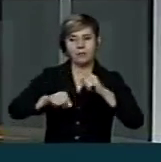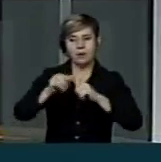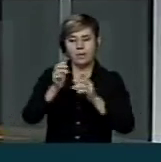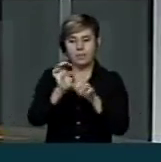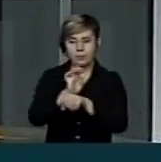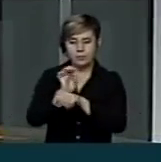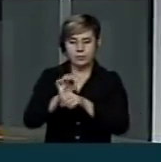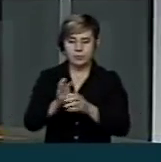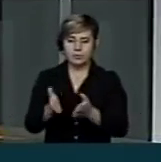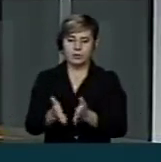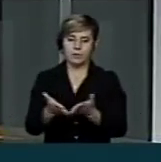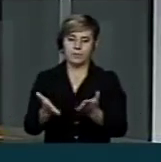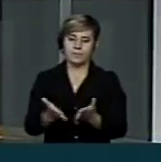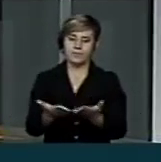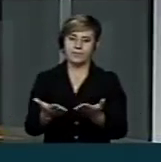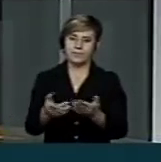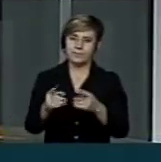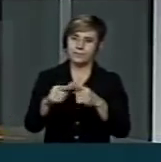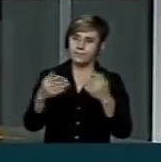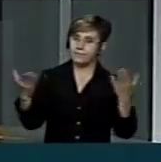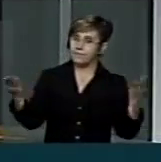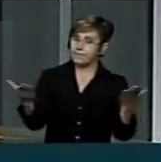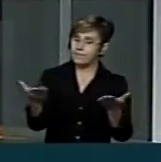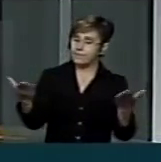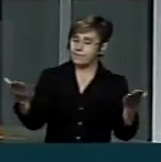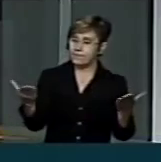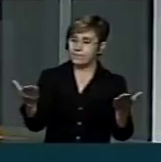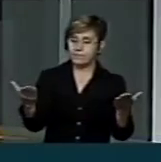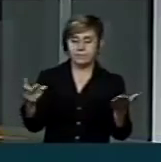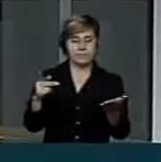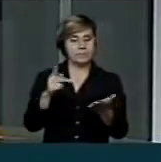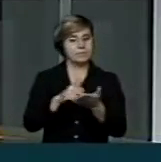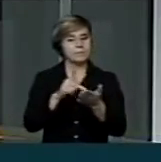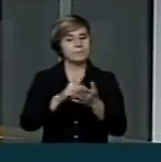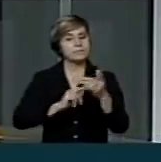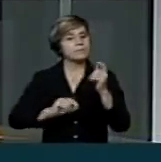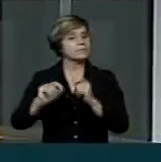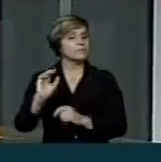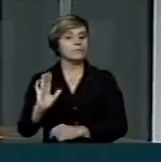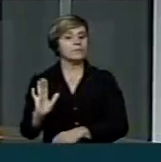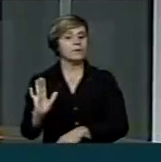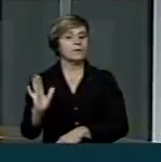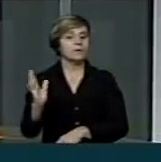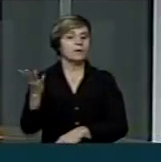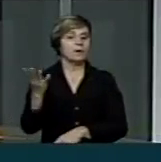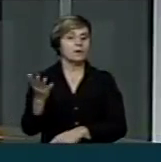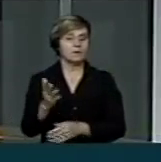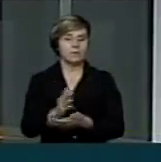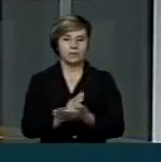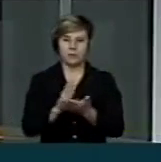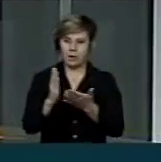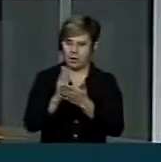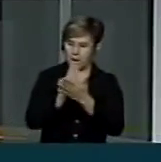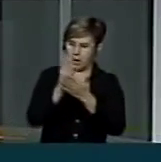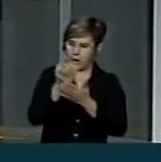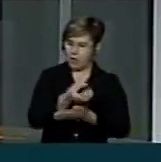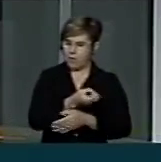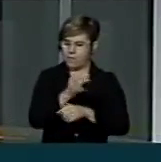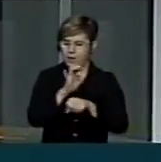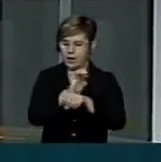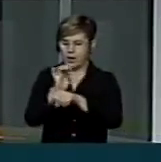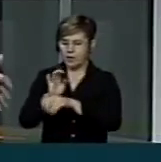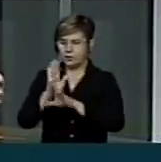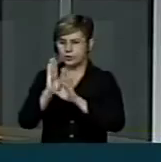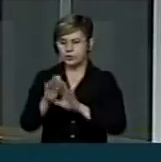Mas a grande realidade hoje, senhora Presidente, senhores deputados, que aqueles Estados que há